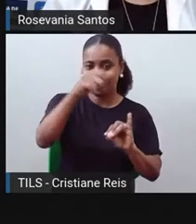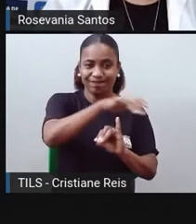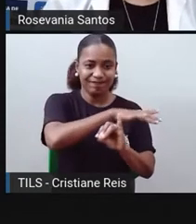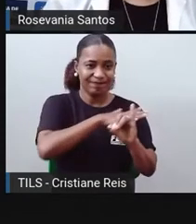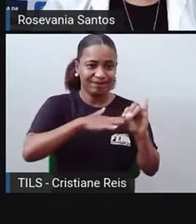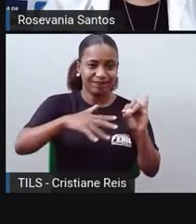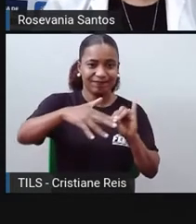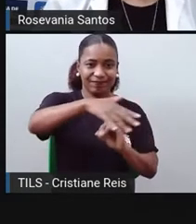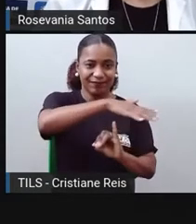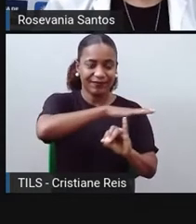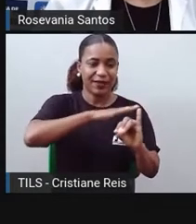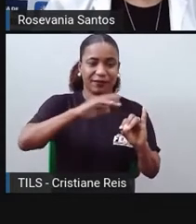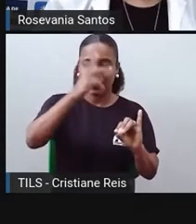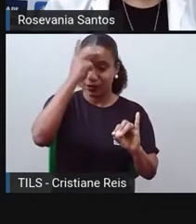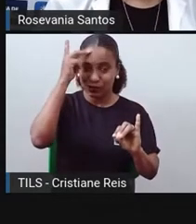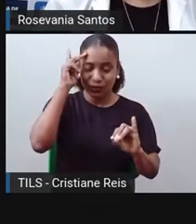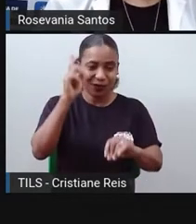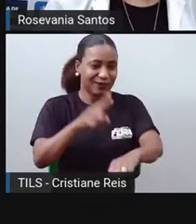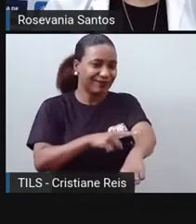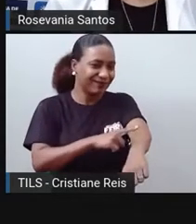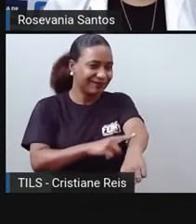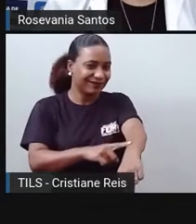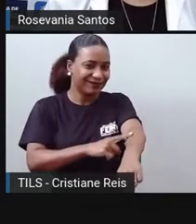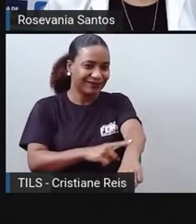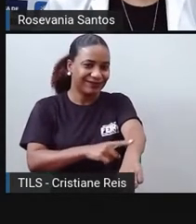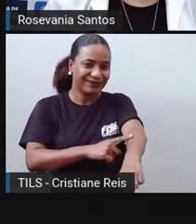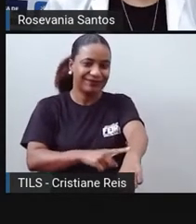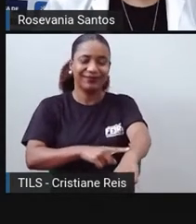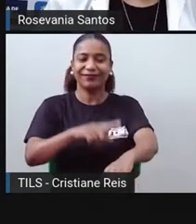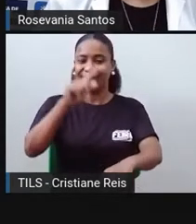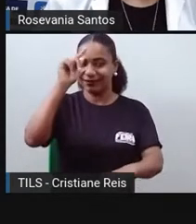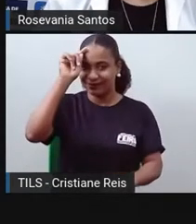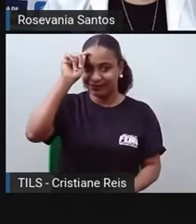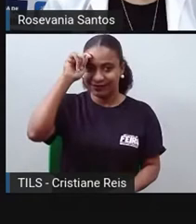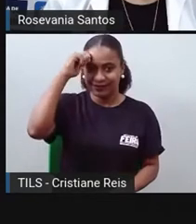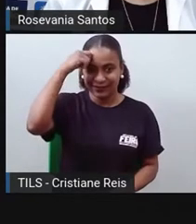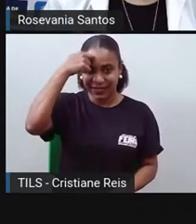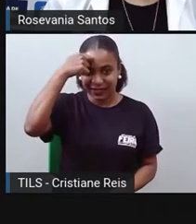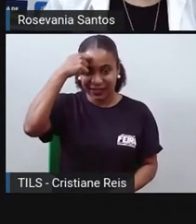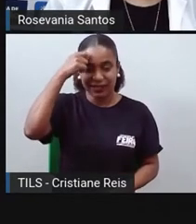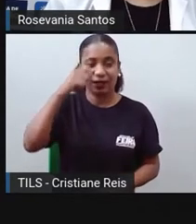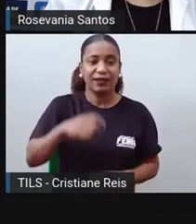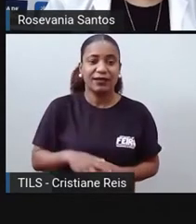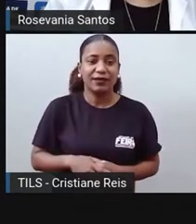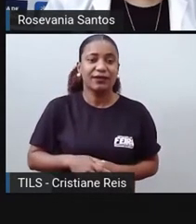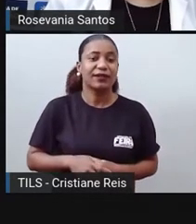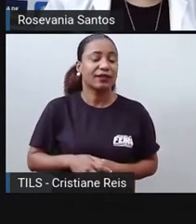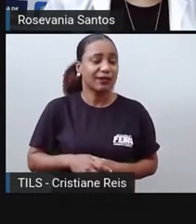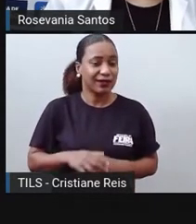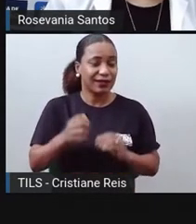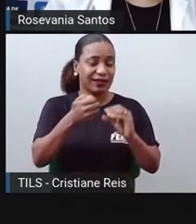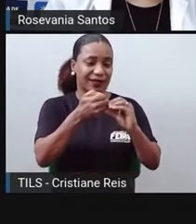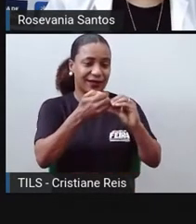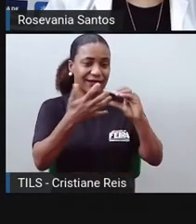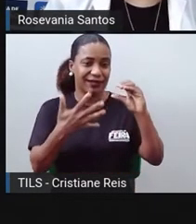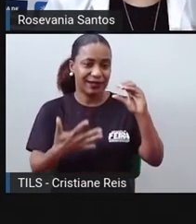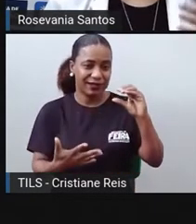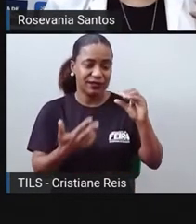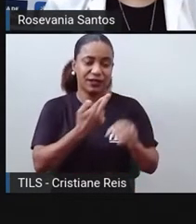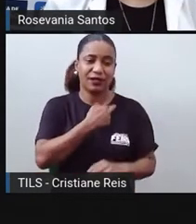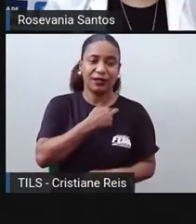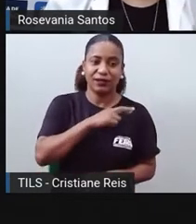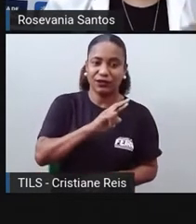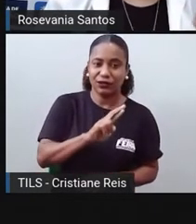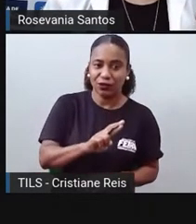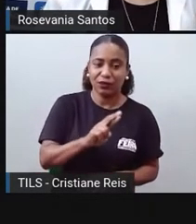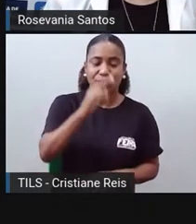elas são negras, né? De pele negra, de pele escura. Então, na realidade, eles aqui têm toda uma característica religiosa,